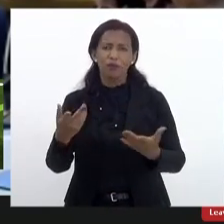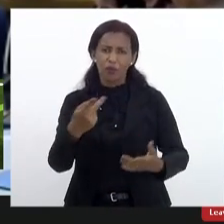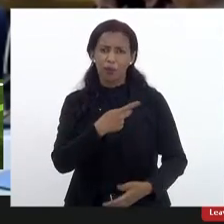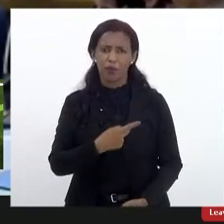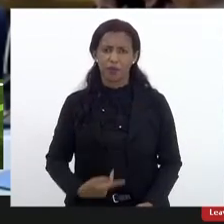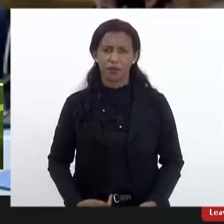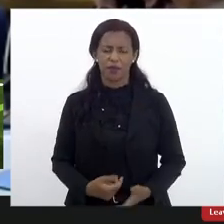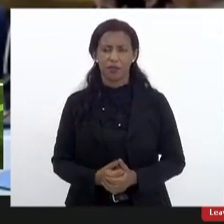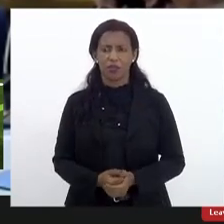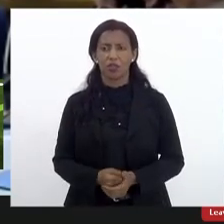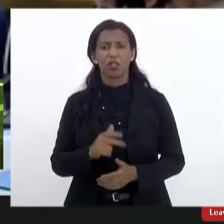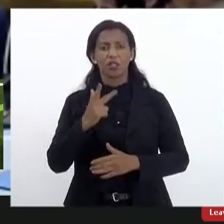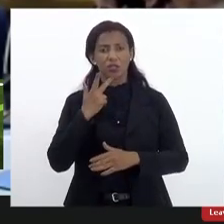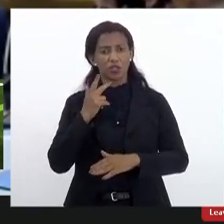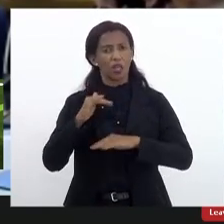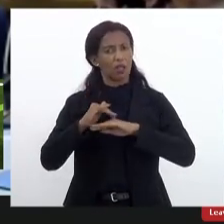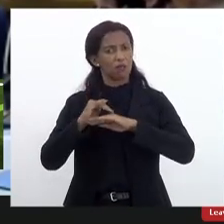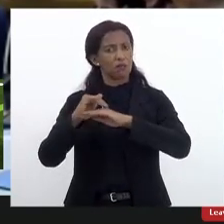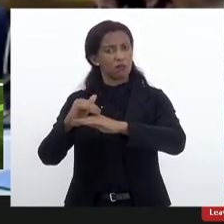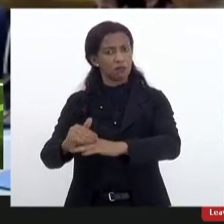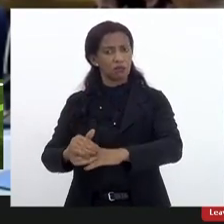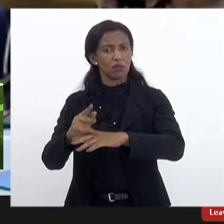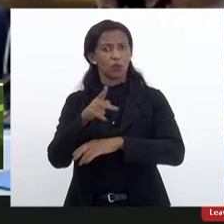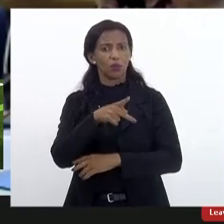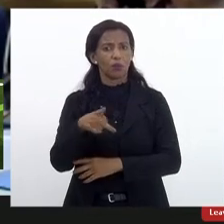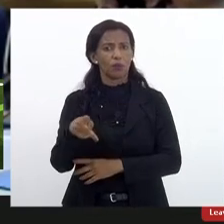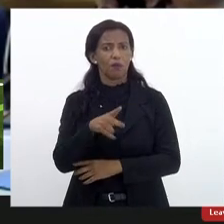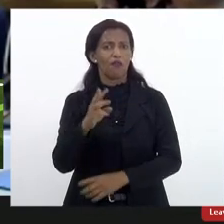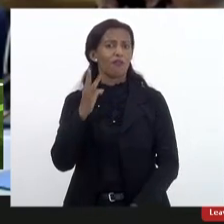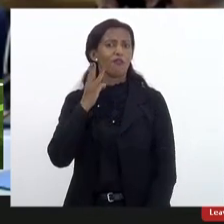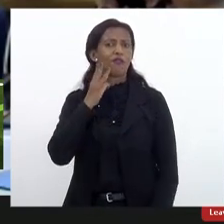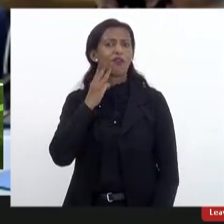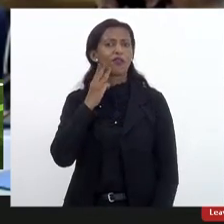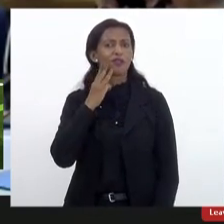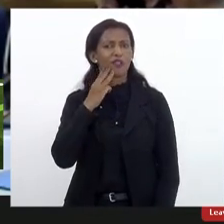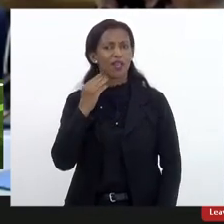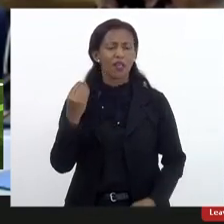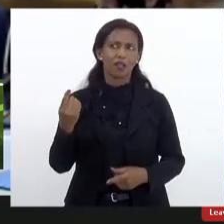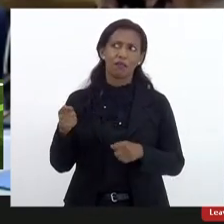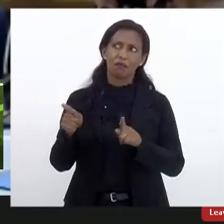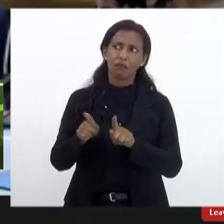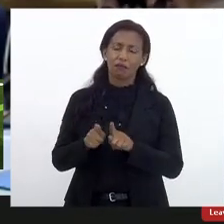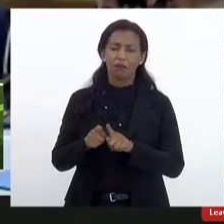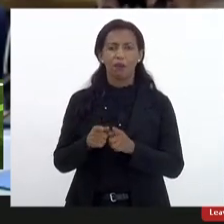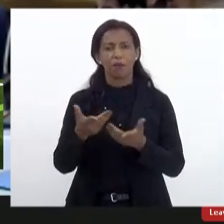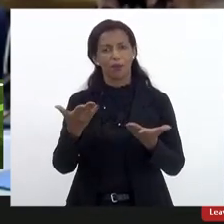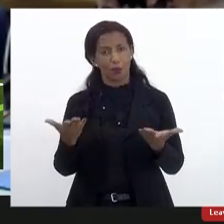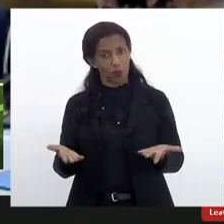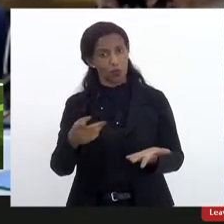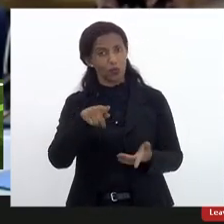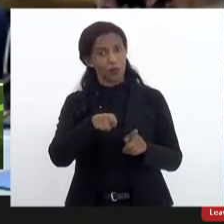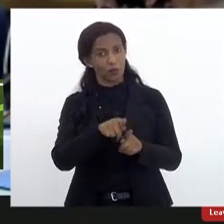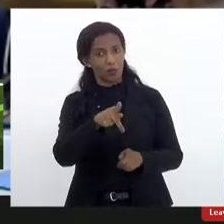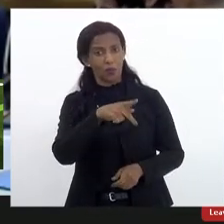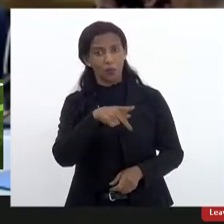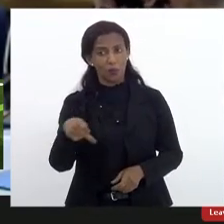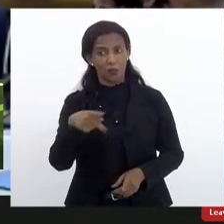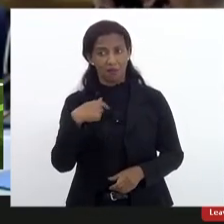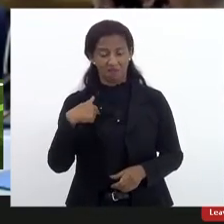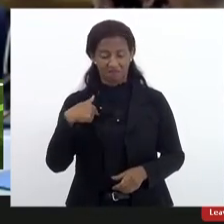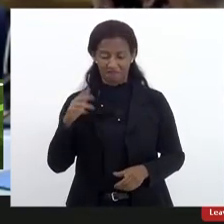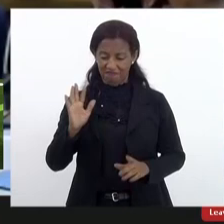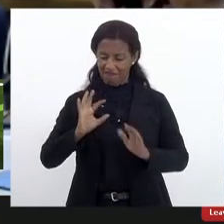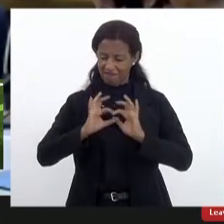presidente? Já falei, inclusive com o professor Valdeck, assim como o senhor é um professor, que a gente está aqui à